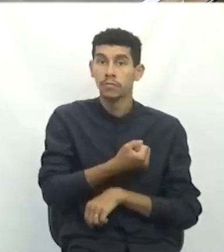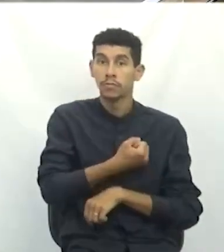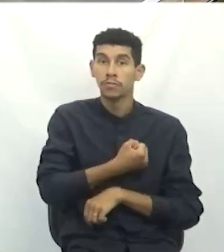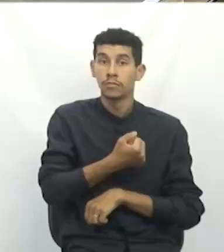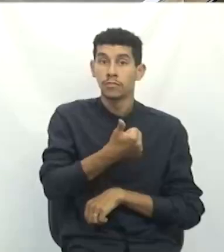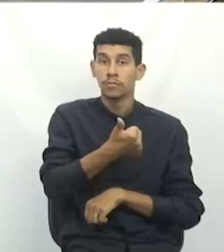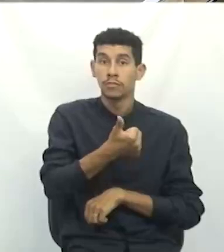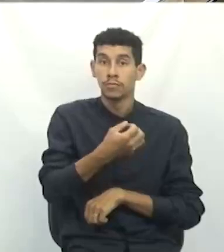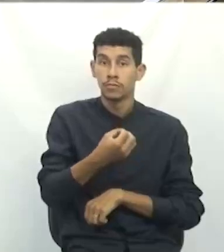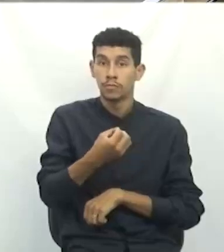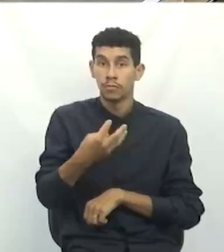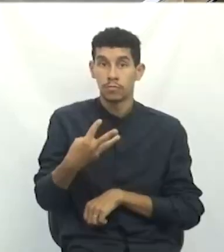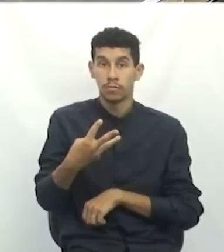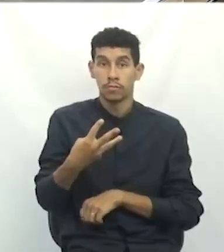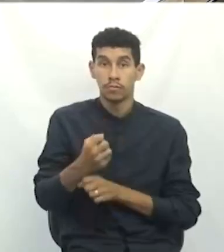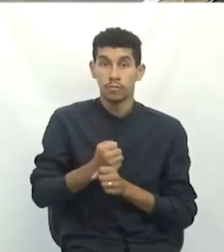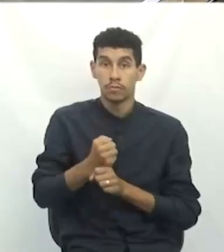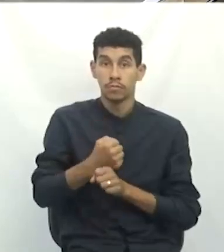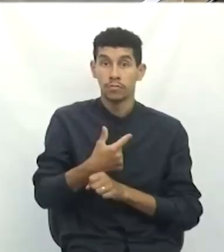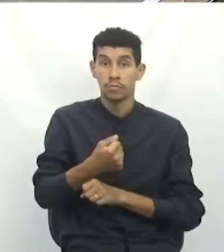103 de 2024.